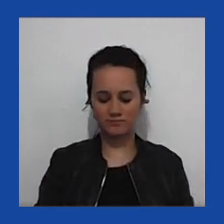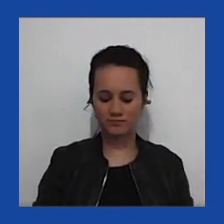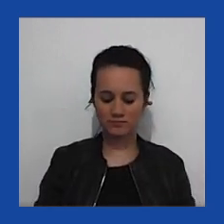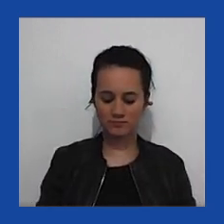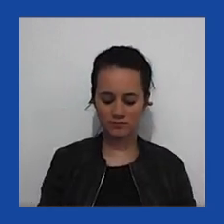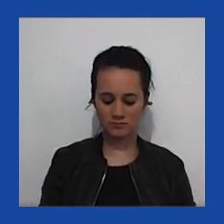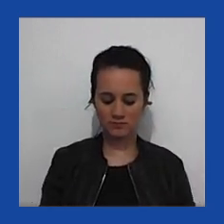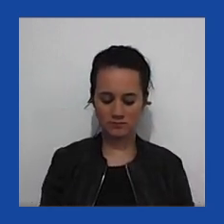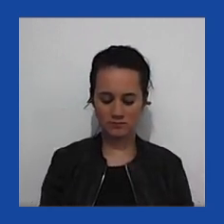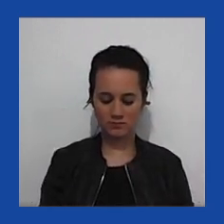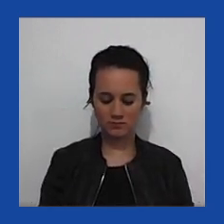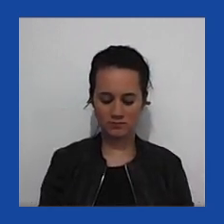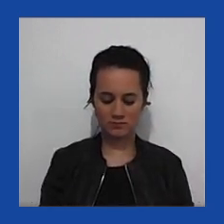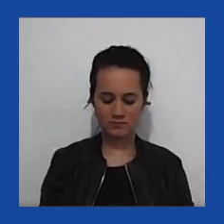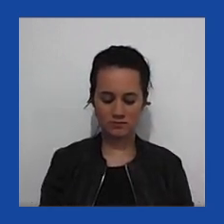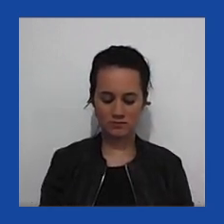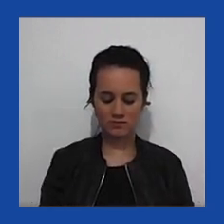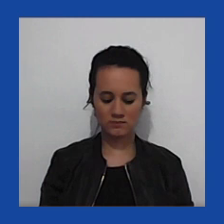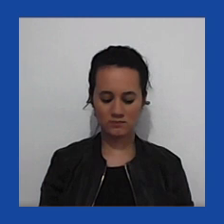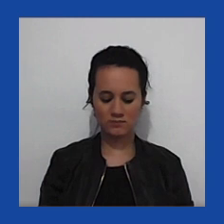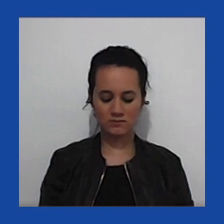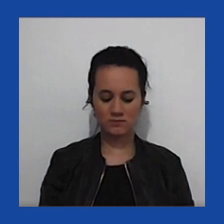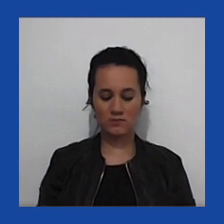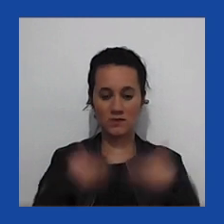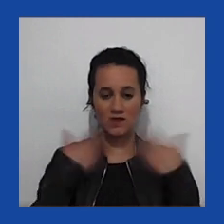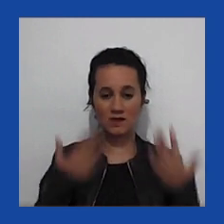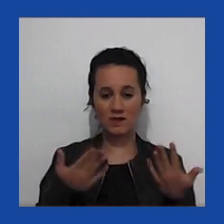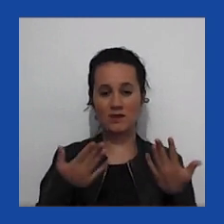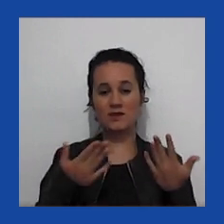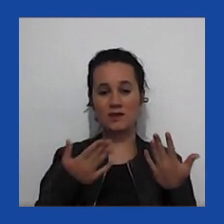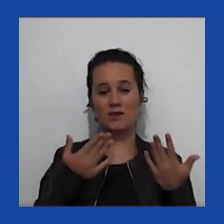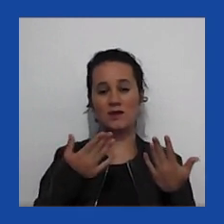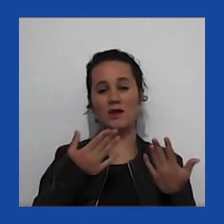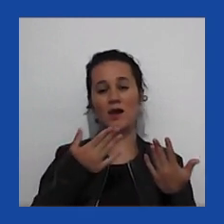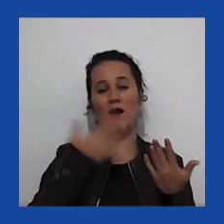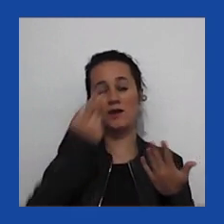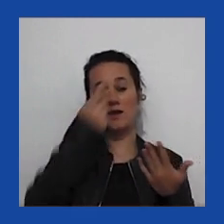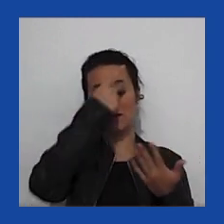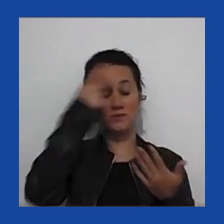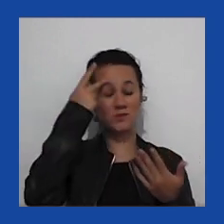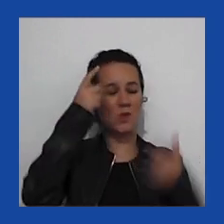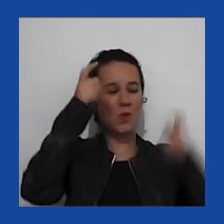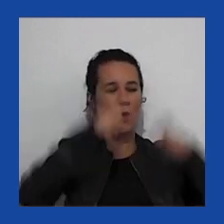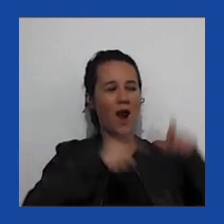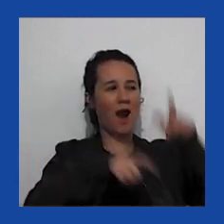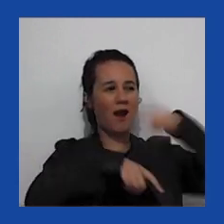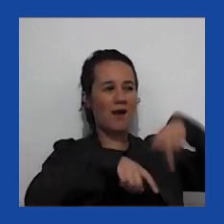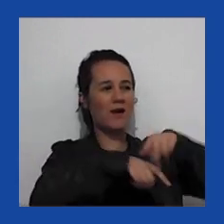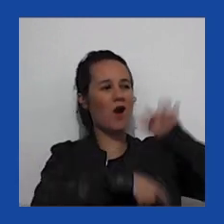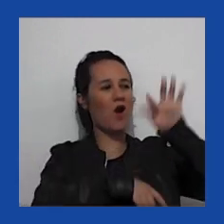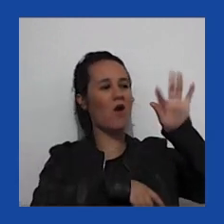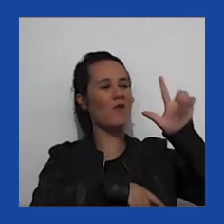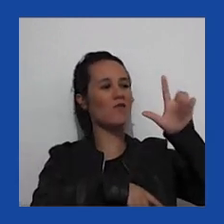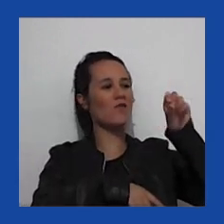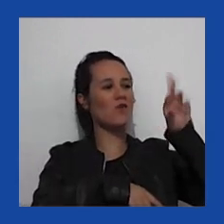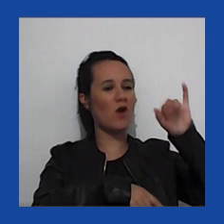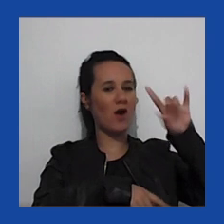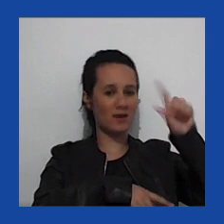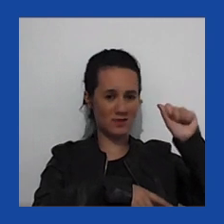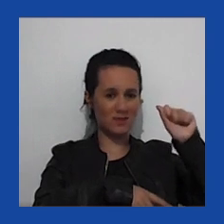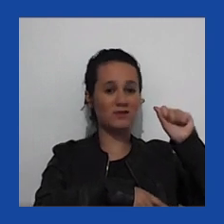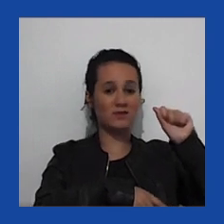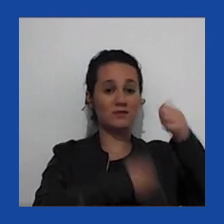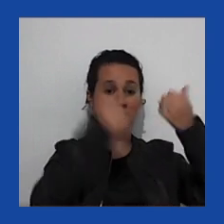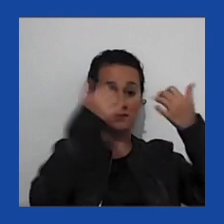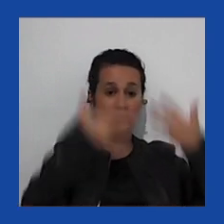Como eu mencionei, um foco das campanhas vai ser Flórida, porque Flórida, diferentemente dos outros estados, conta o